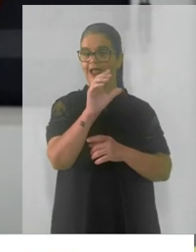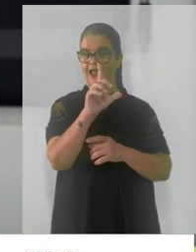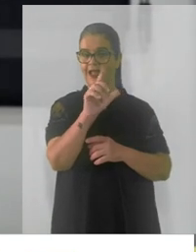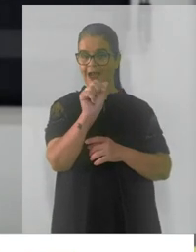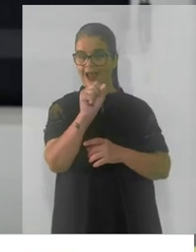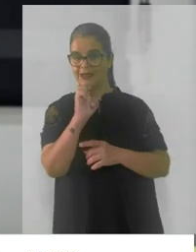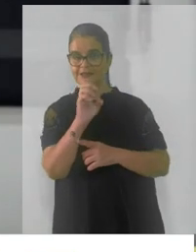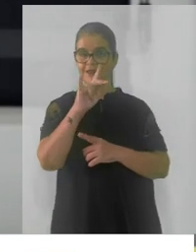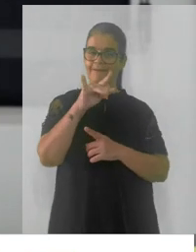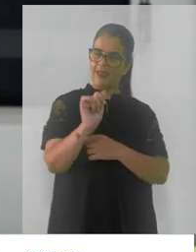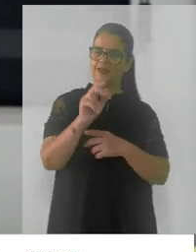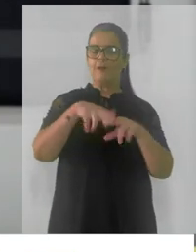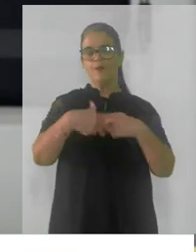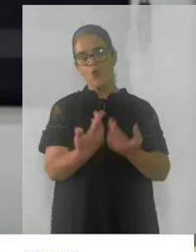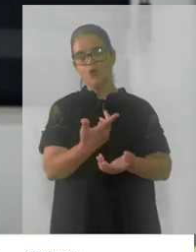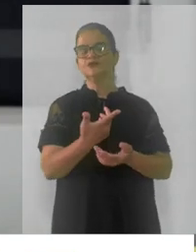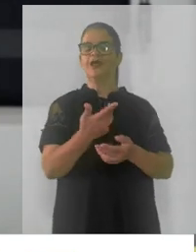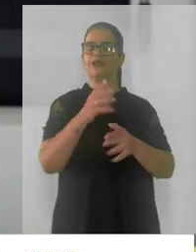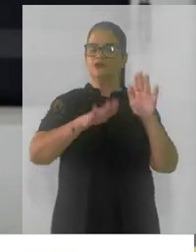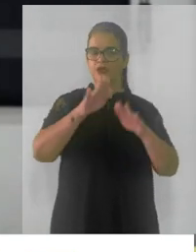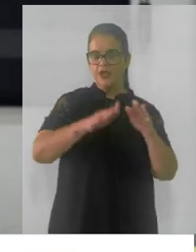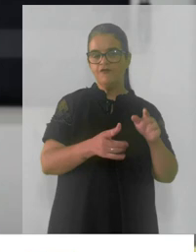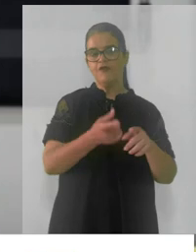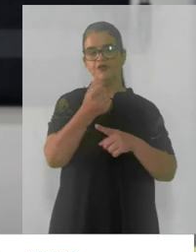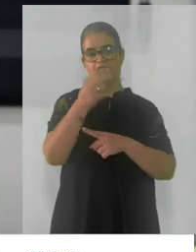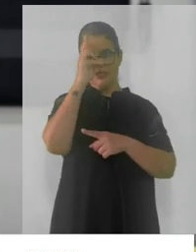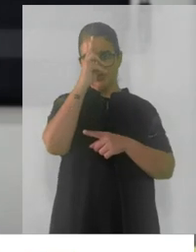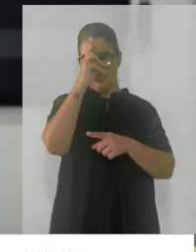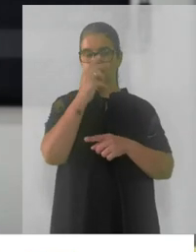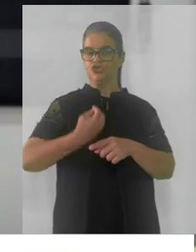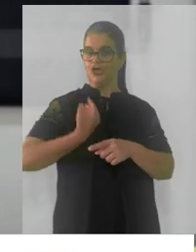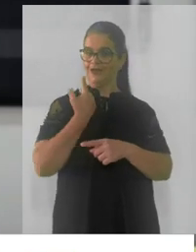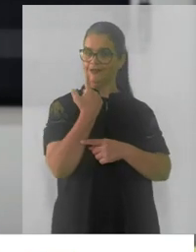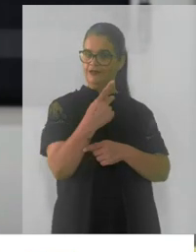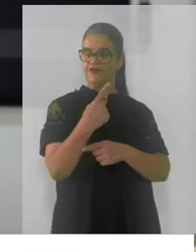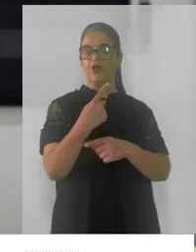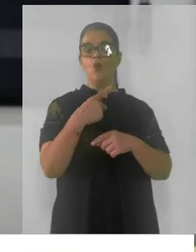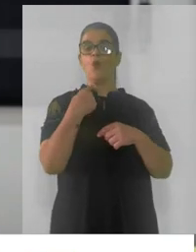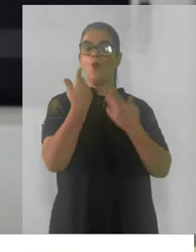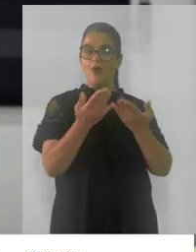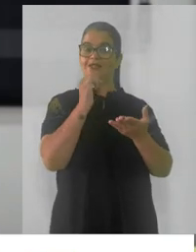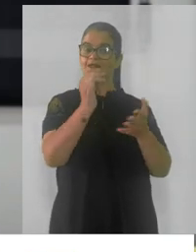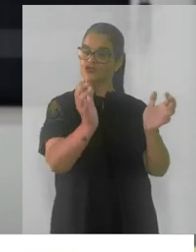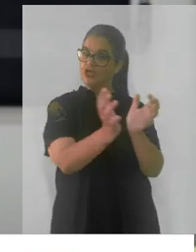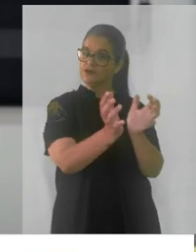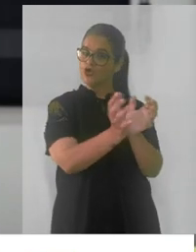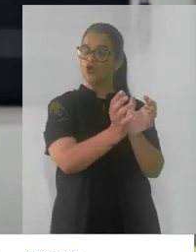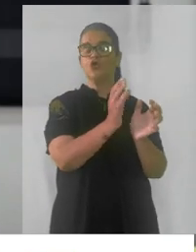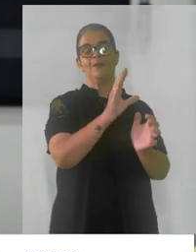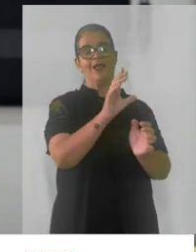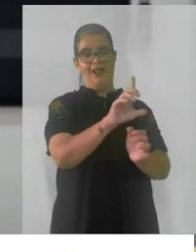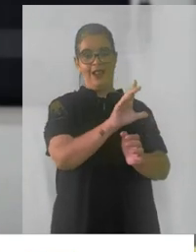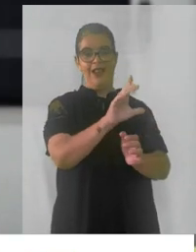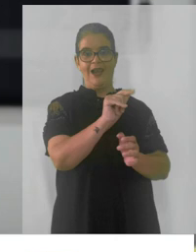social e da sua história de vida, quando ele diz que esta classe média, ela não quer